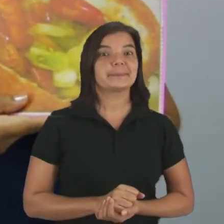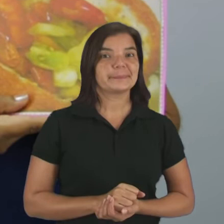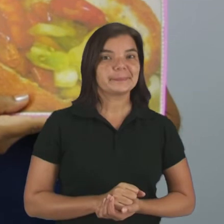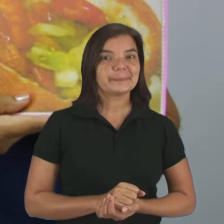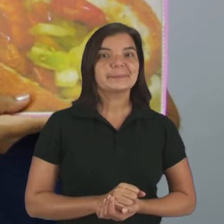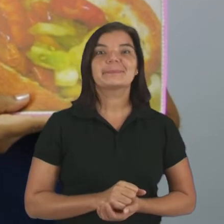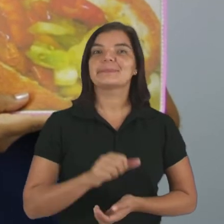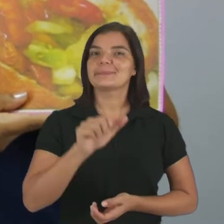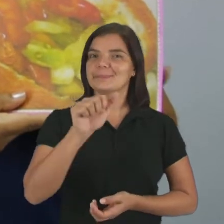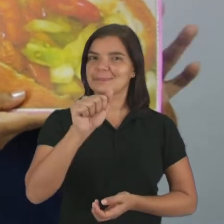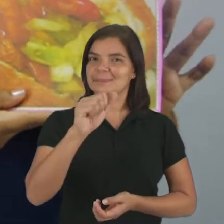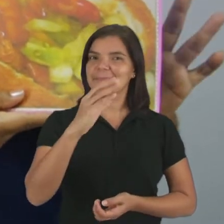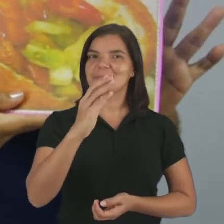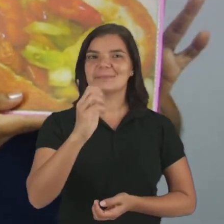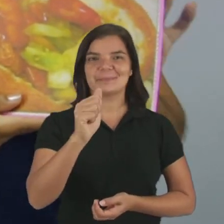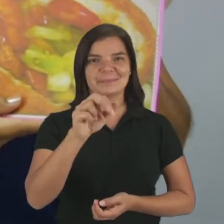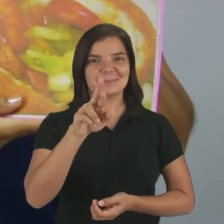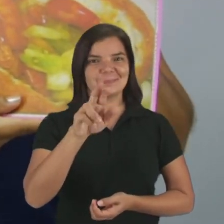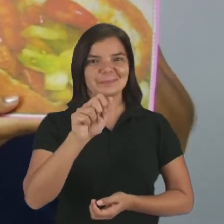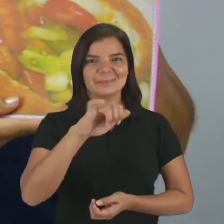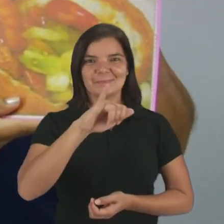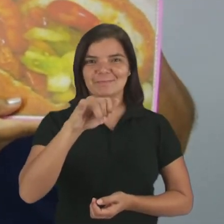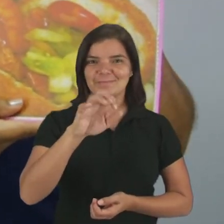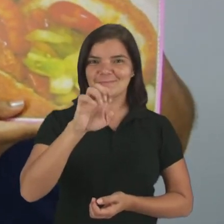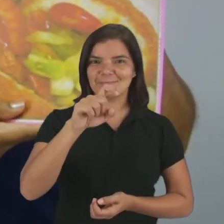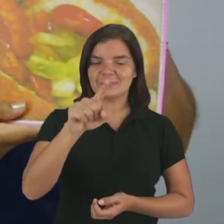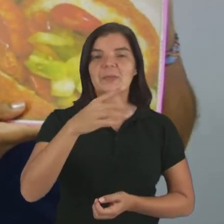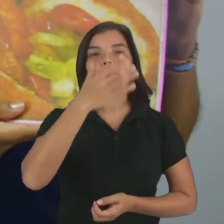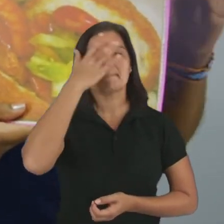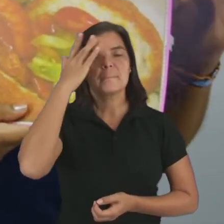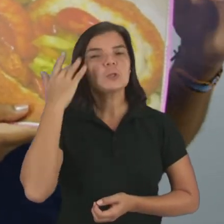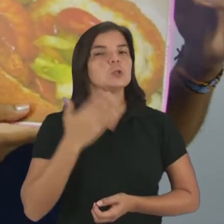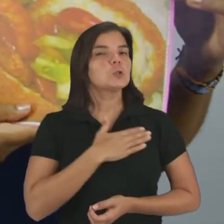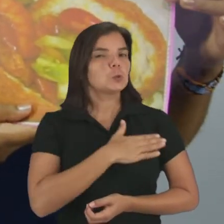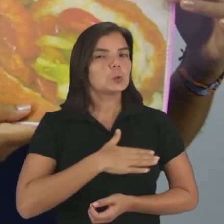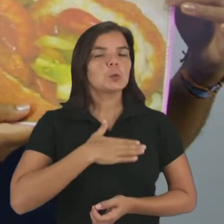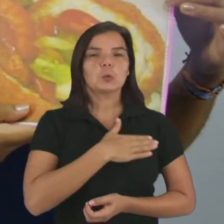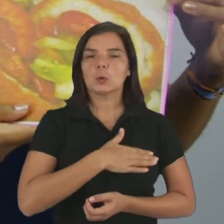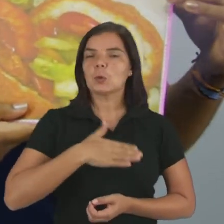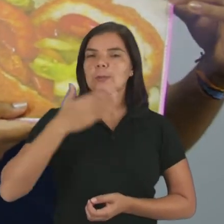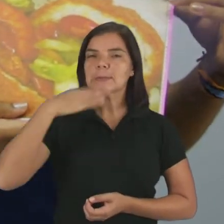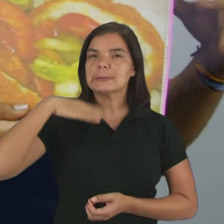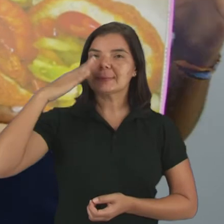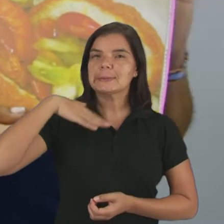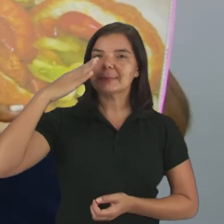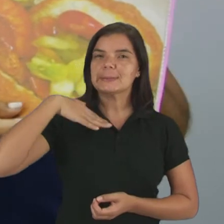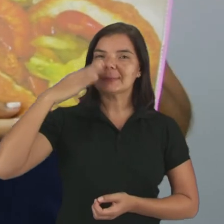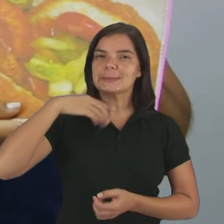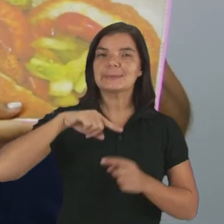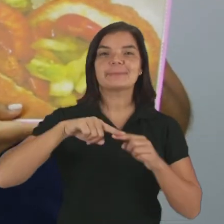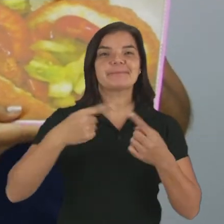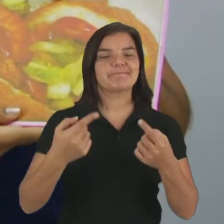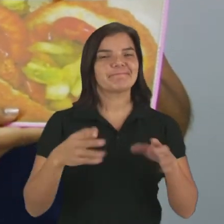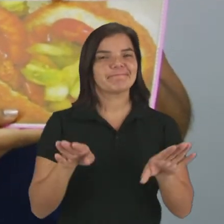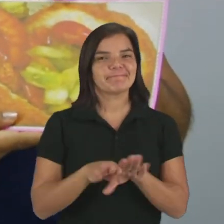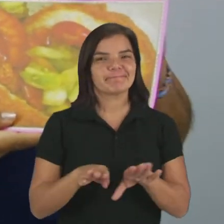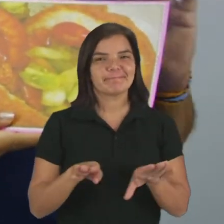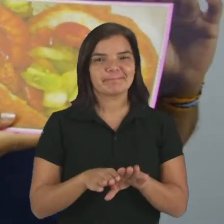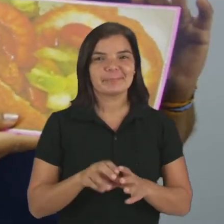Hum, acarajé. Tem gente que gosta dele apimentado, não foi o eu falei para vocês. Mas,